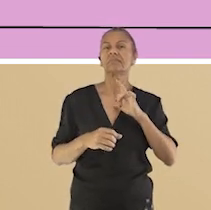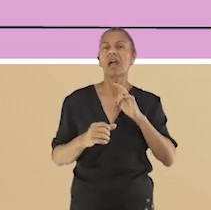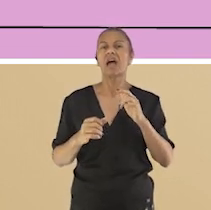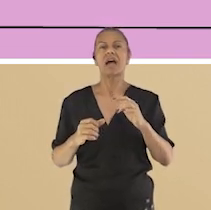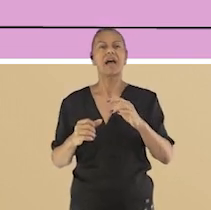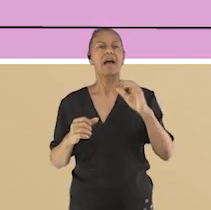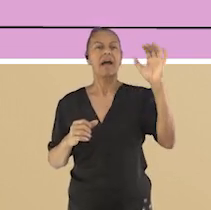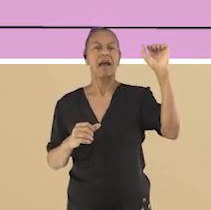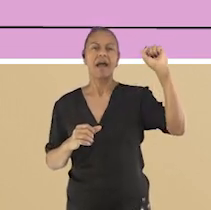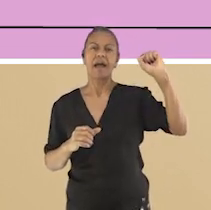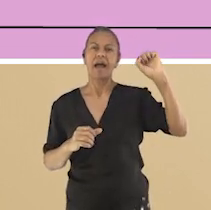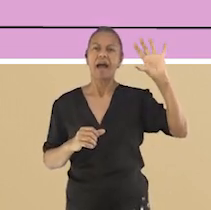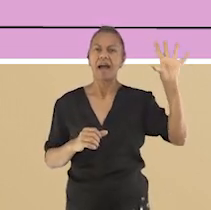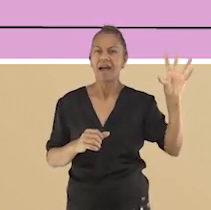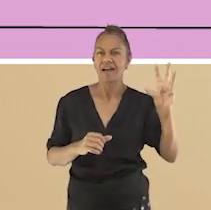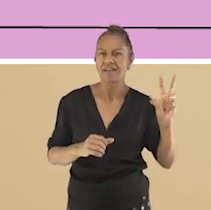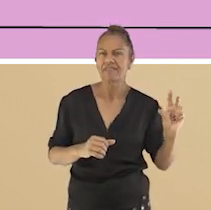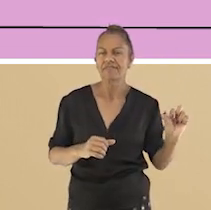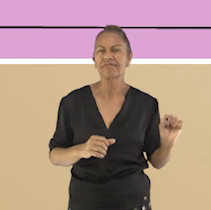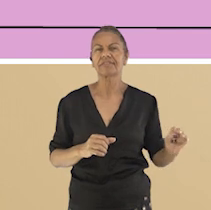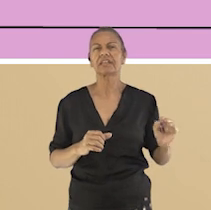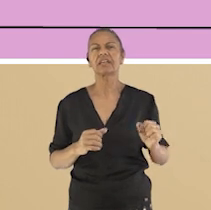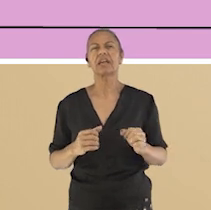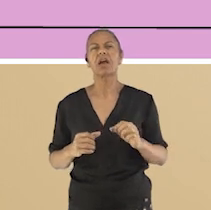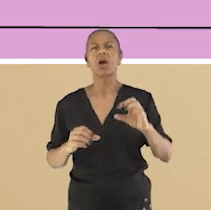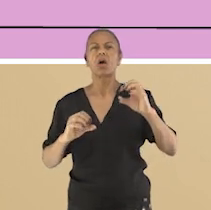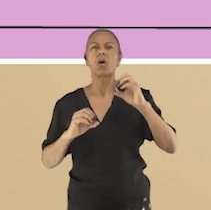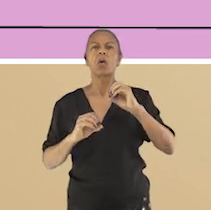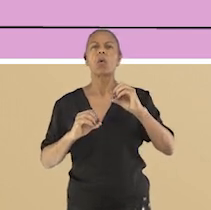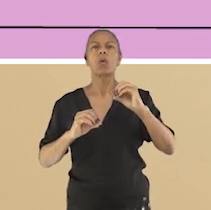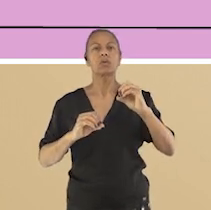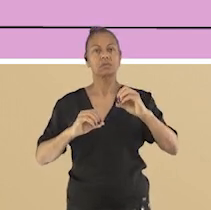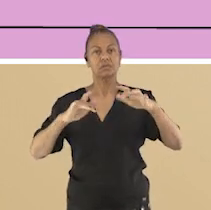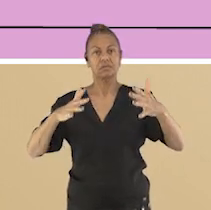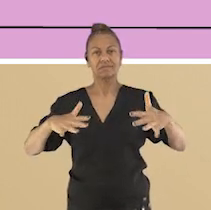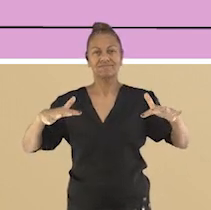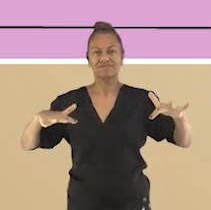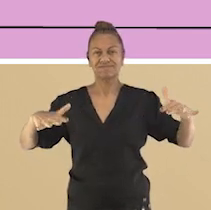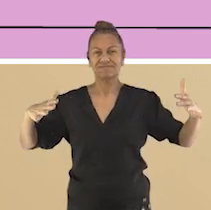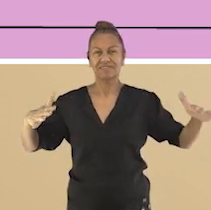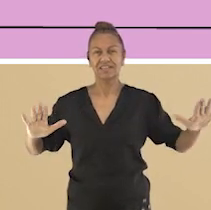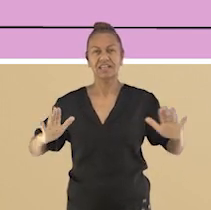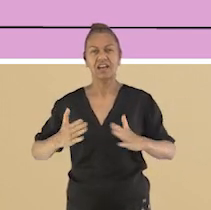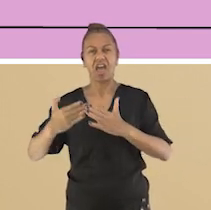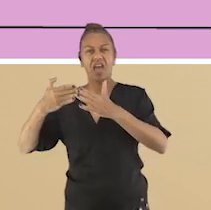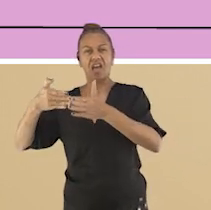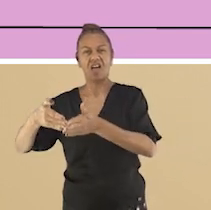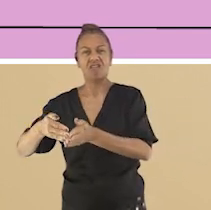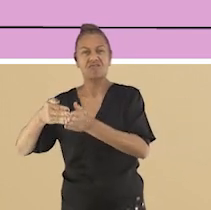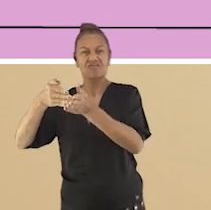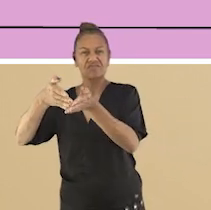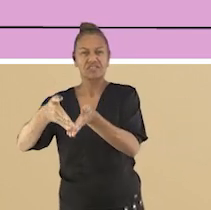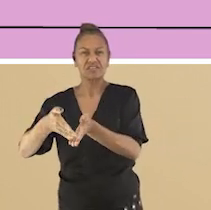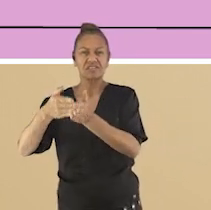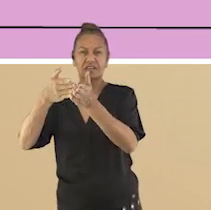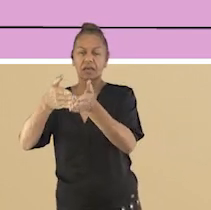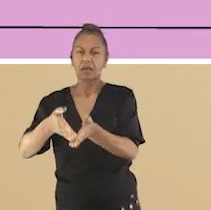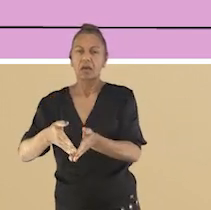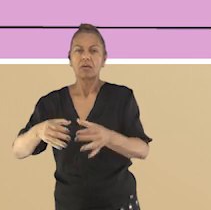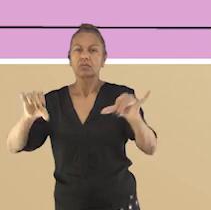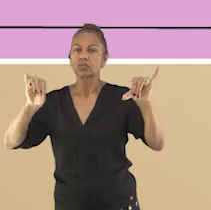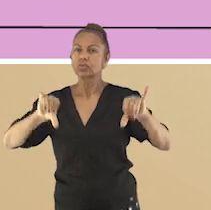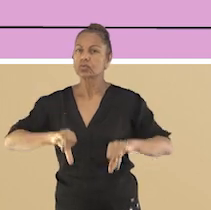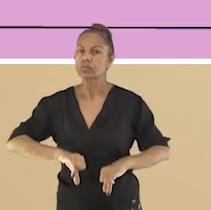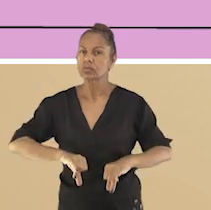tremenda travessia da África para o Brasil através do oceano ou da violência desagregadora dos trabalhos